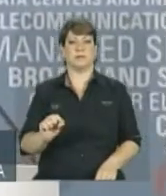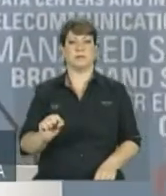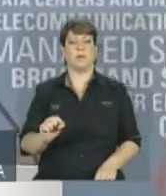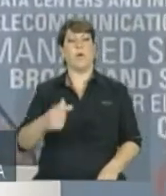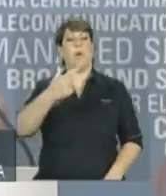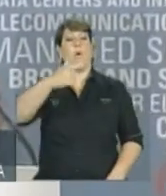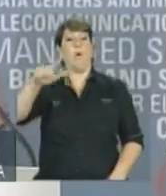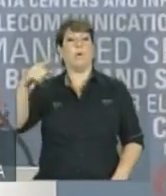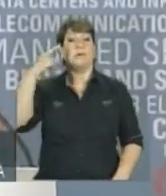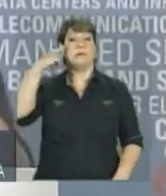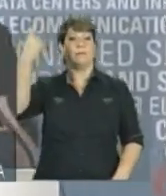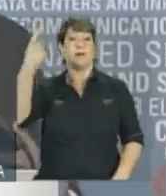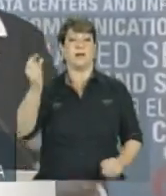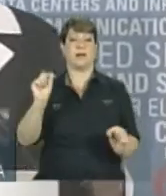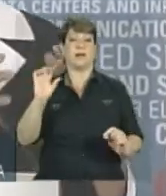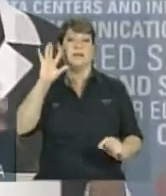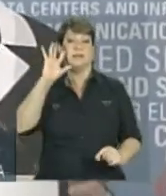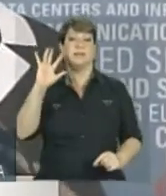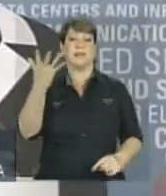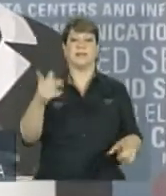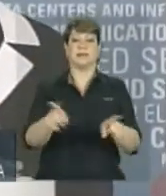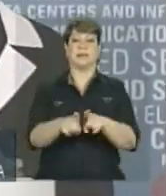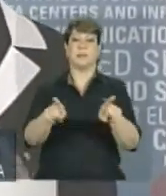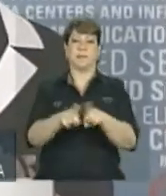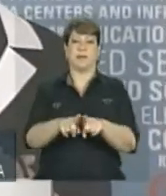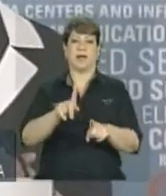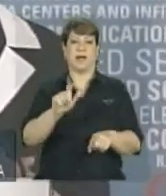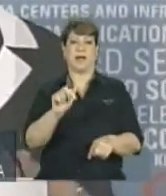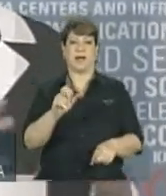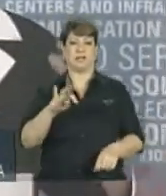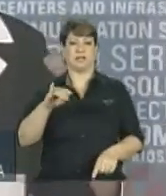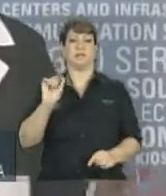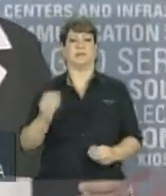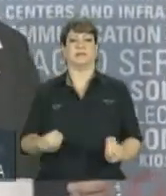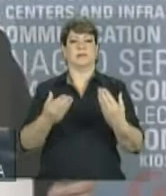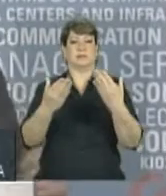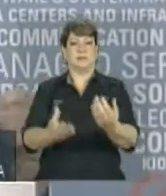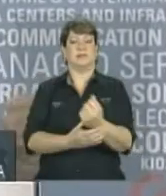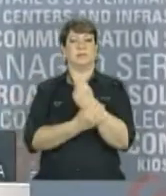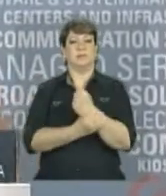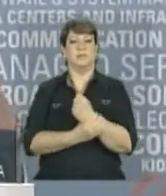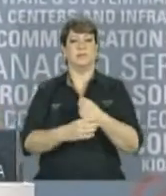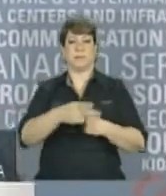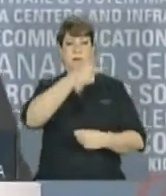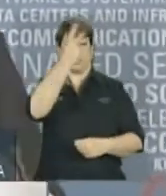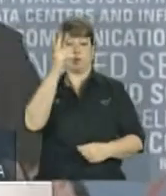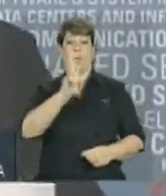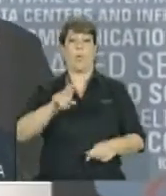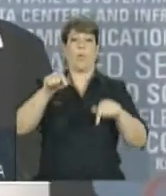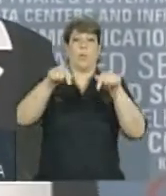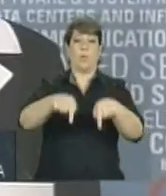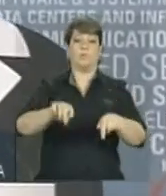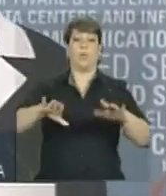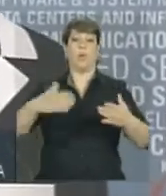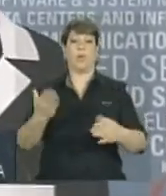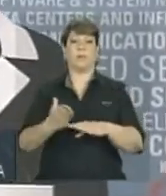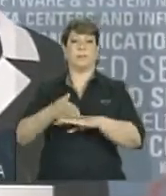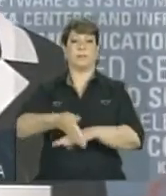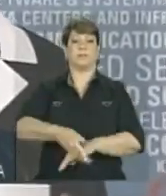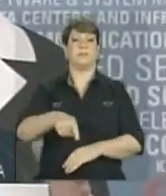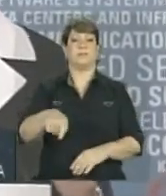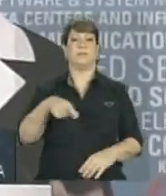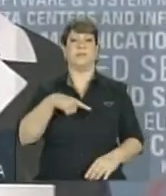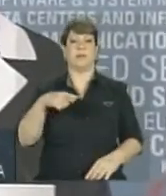soluções que tentam também garantir a segurança do usuário quando acessa os sistemas